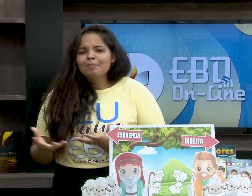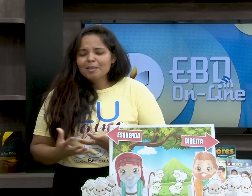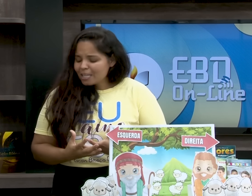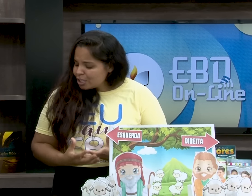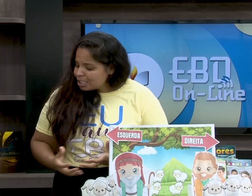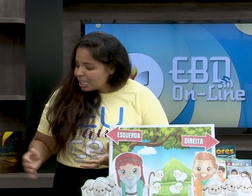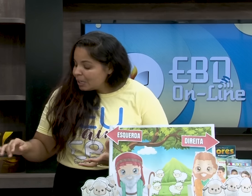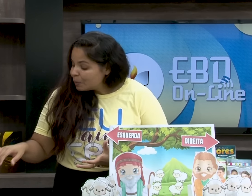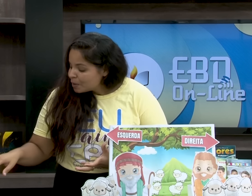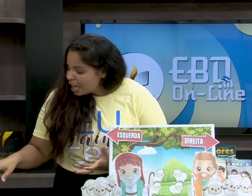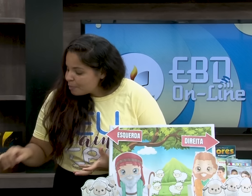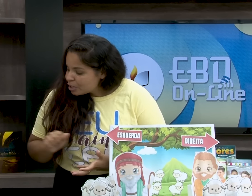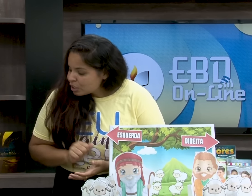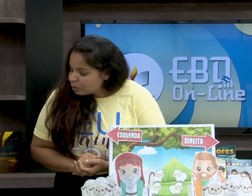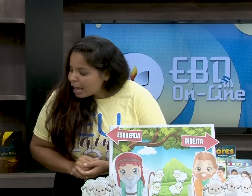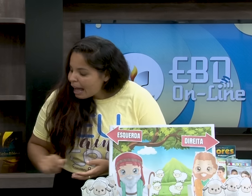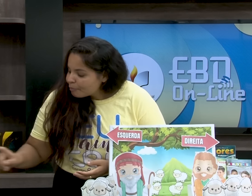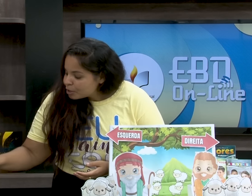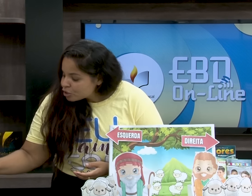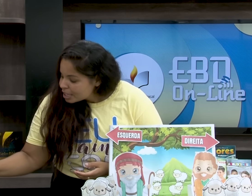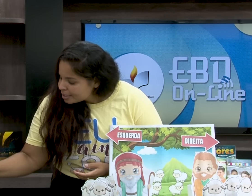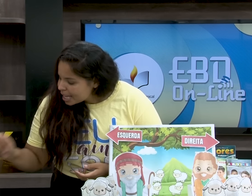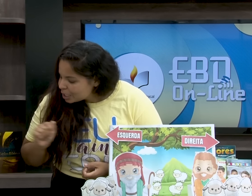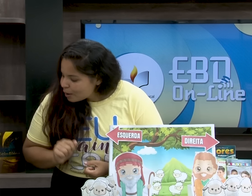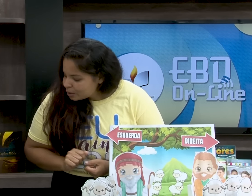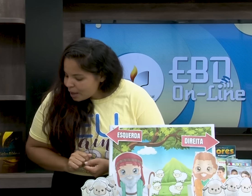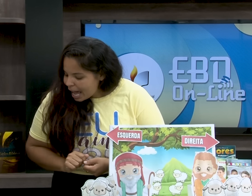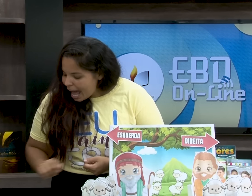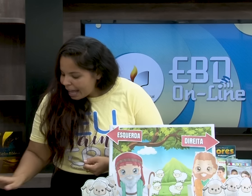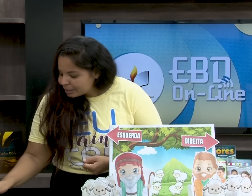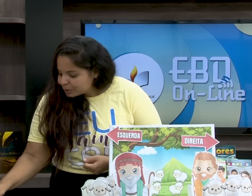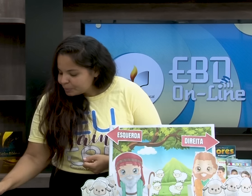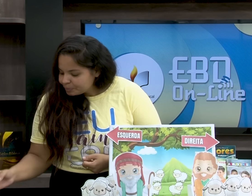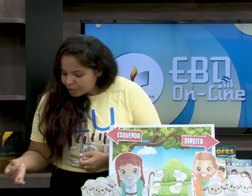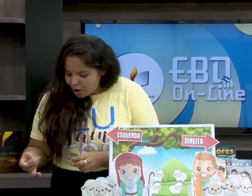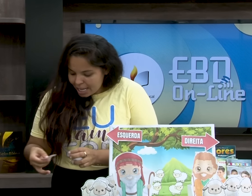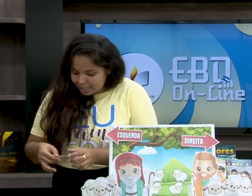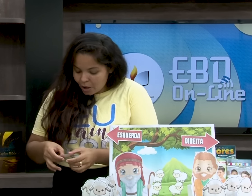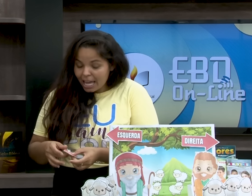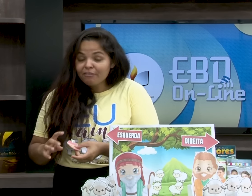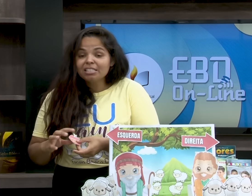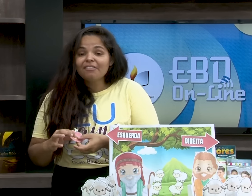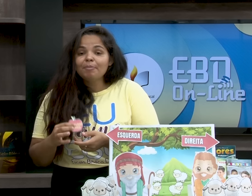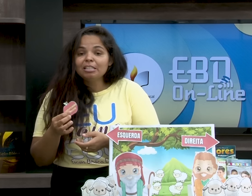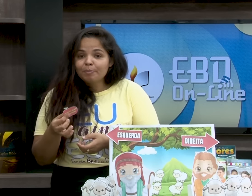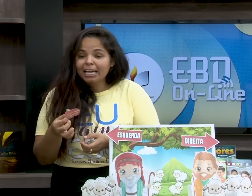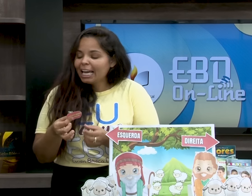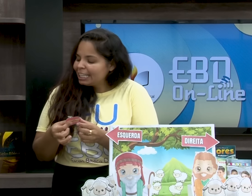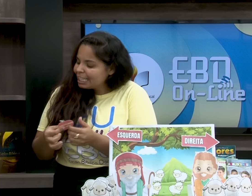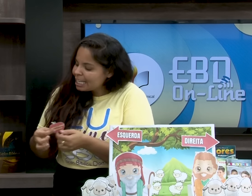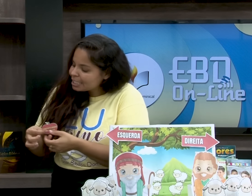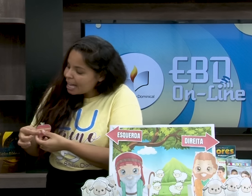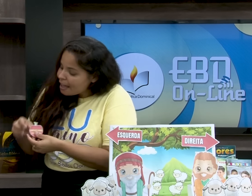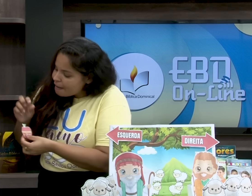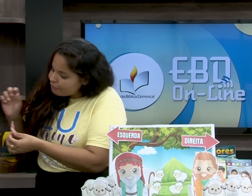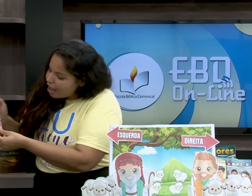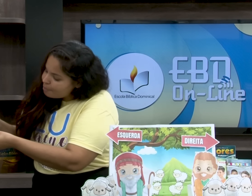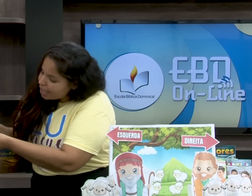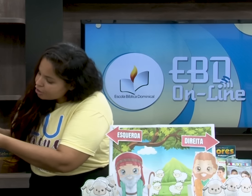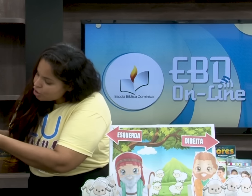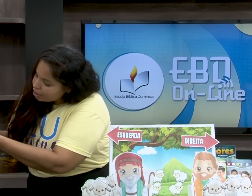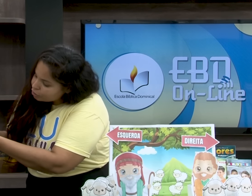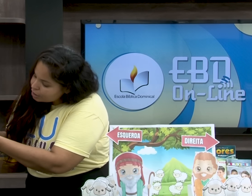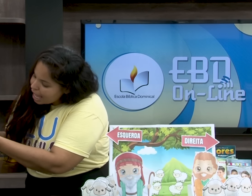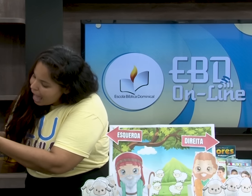a criança pode ser gentil? Emprestando lápis, sendo educado. Olha só. E aí você vai pedindo para que cada criança